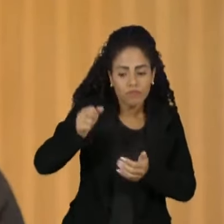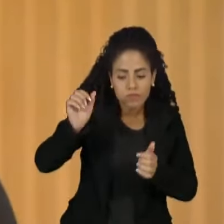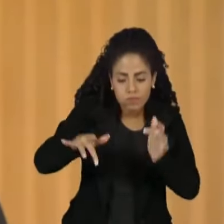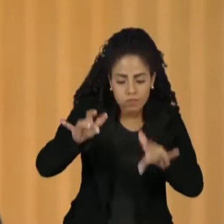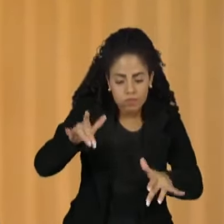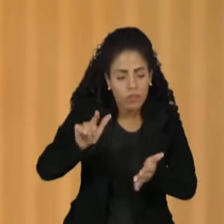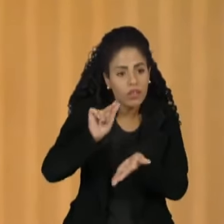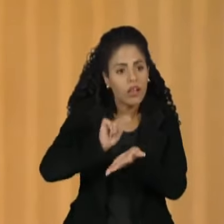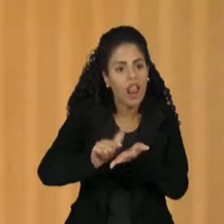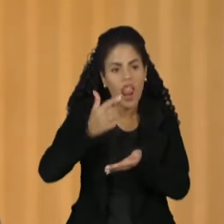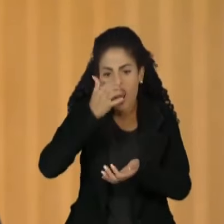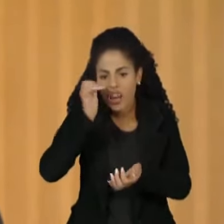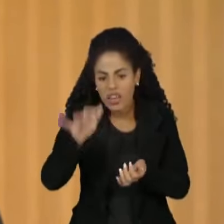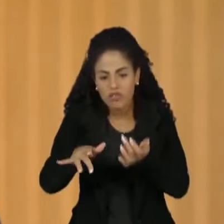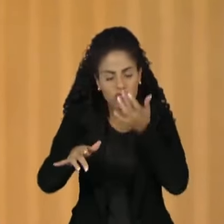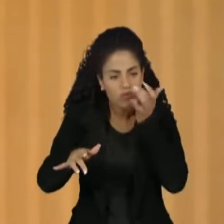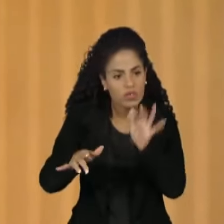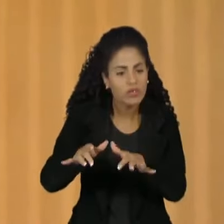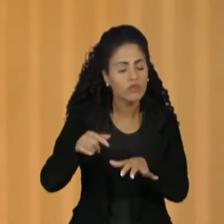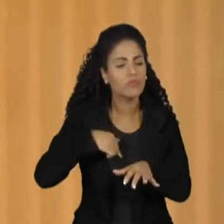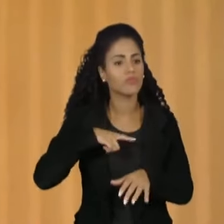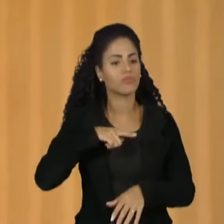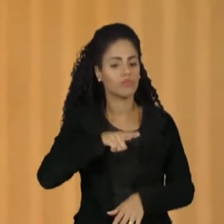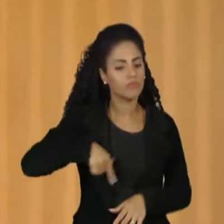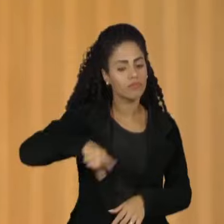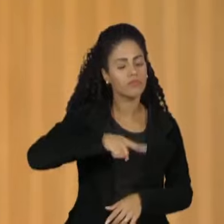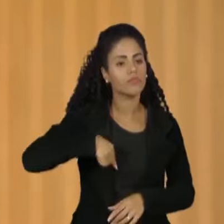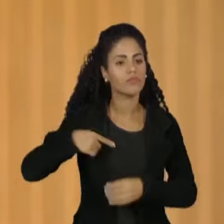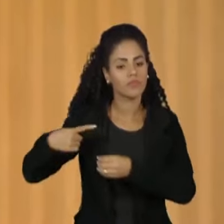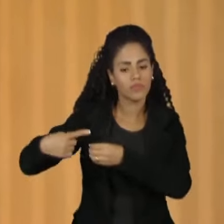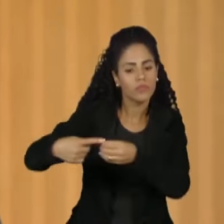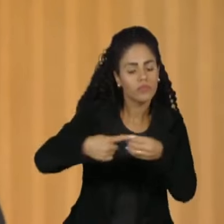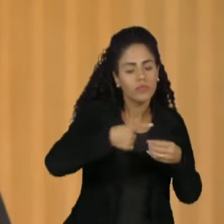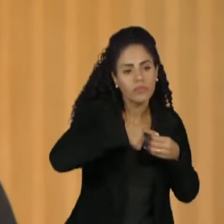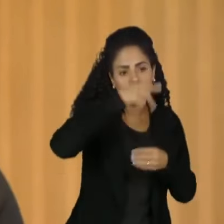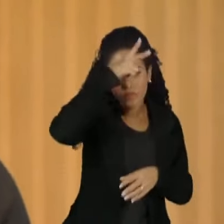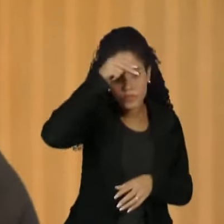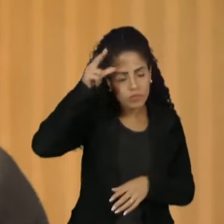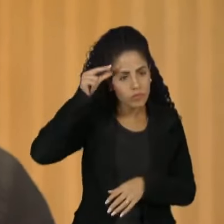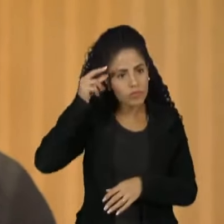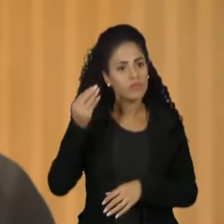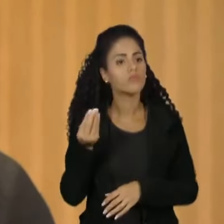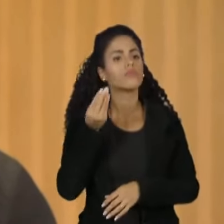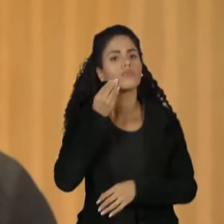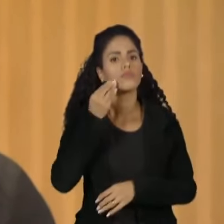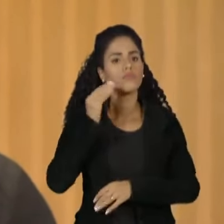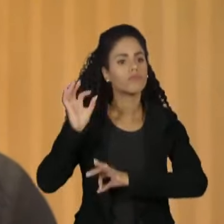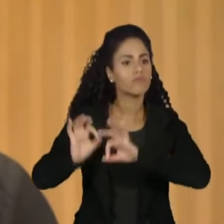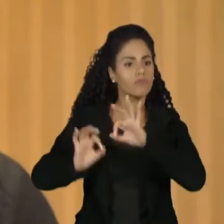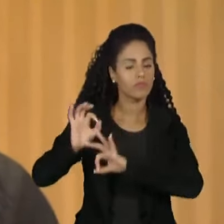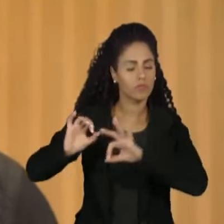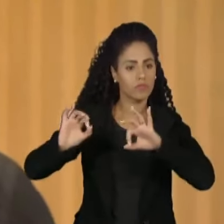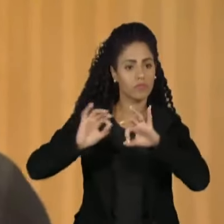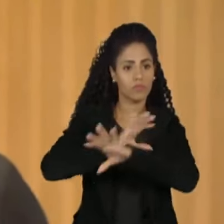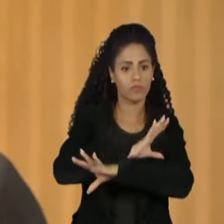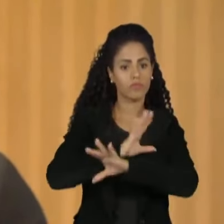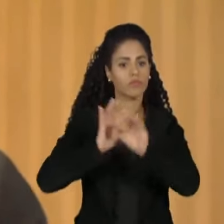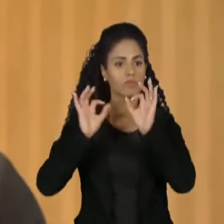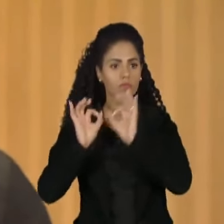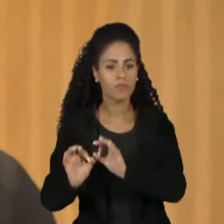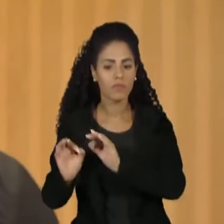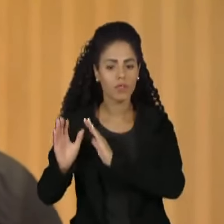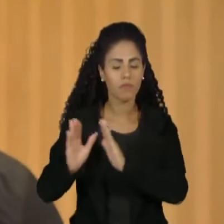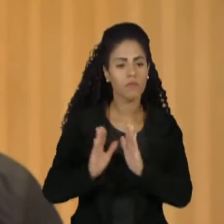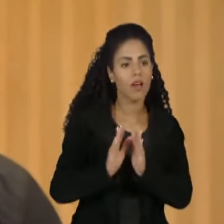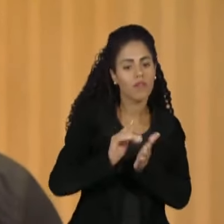são removidos, os municípios dão uma destinação provisória até que se estabeleça um plano de manejo desses resíduos